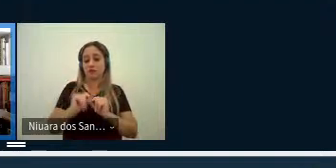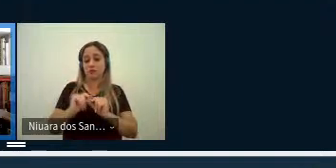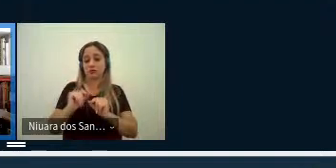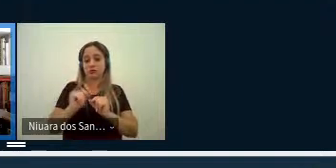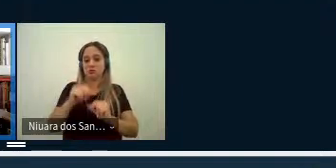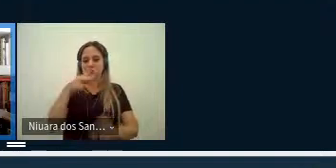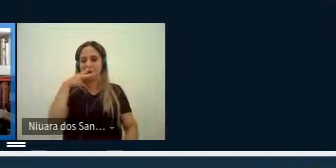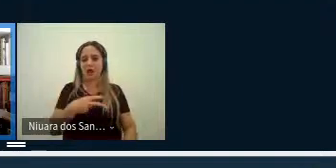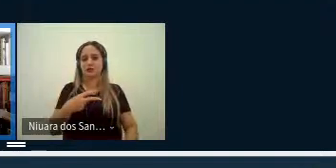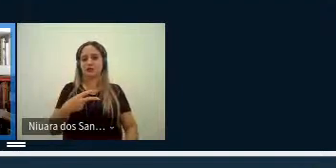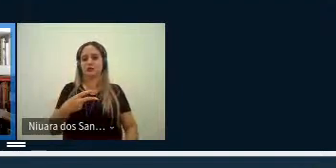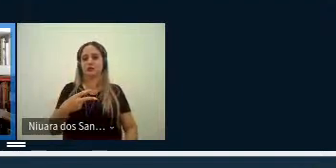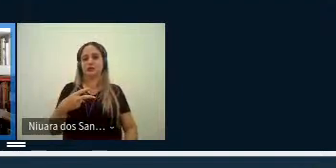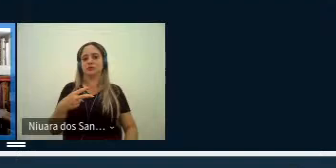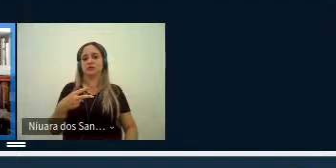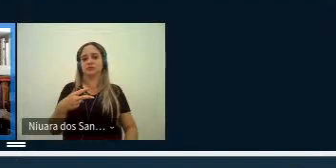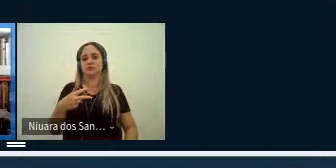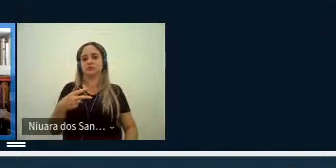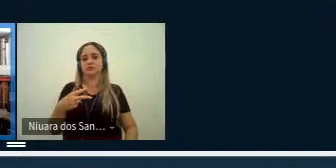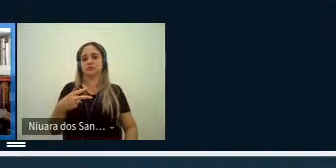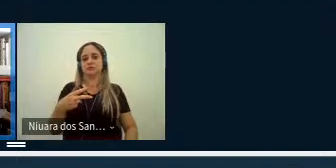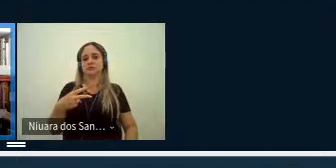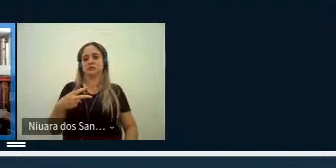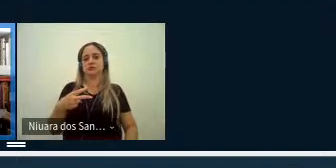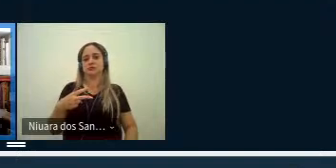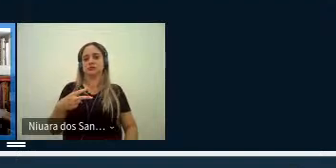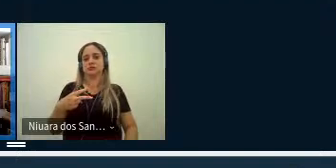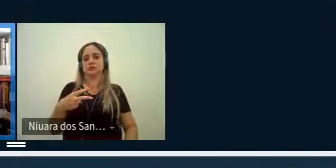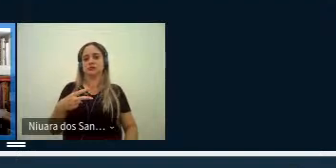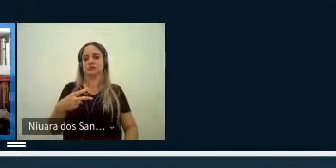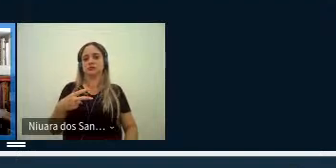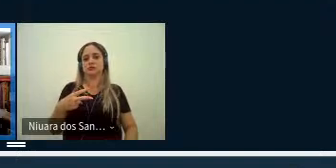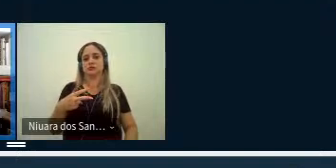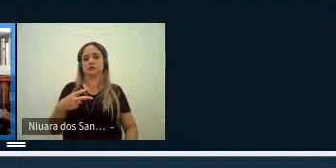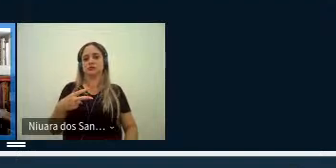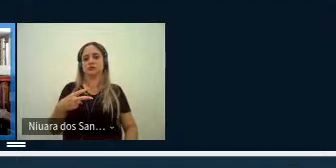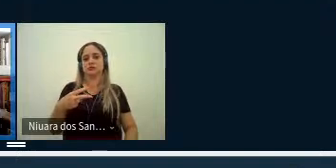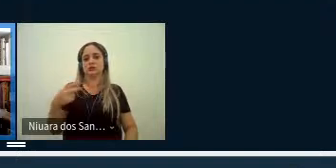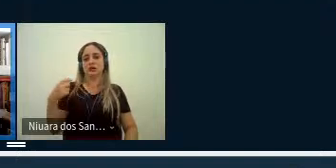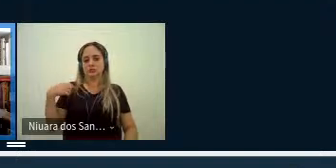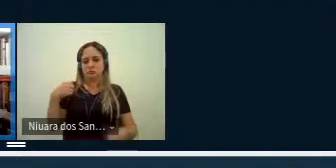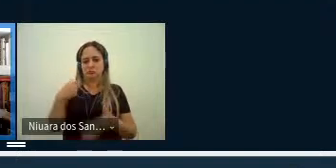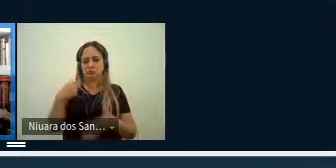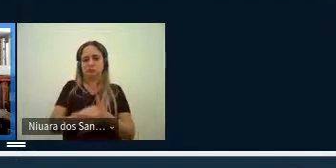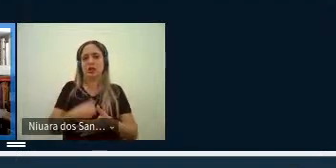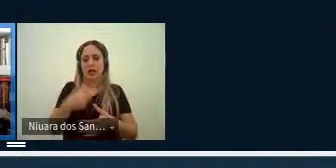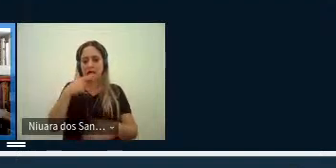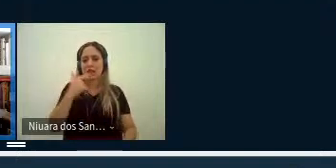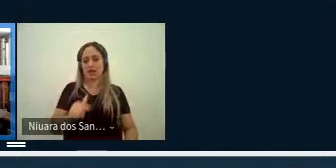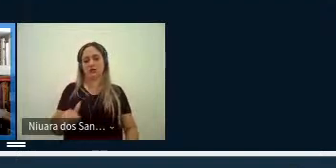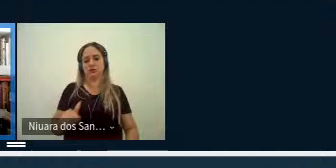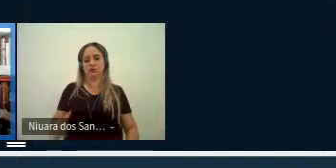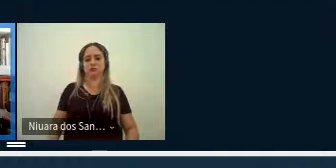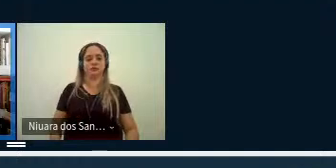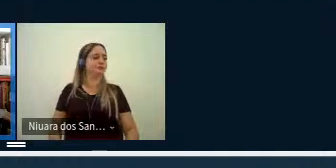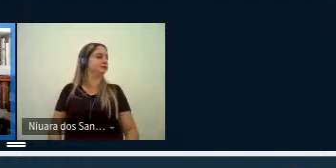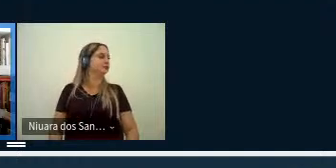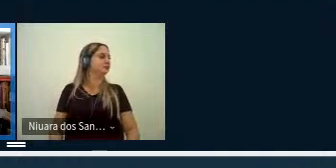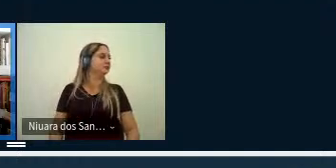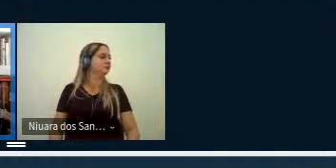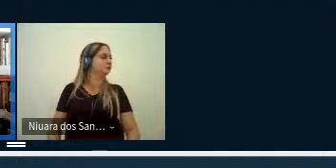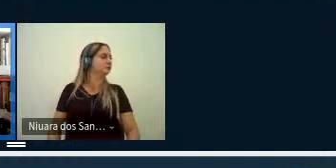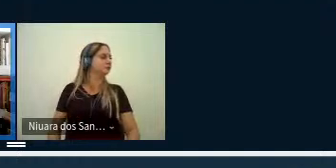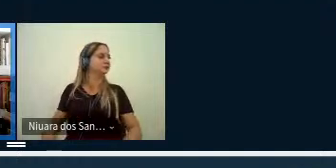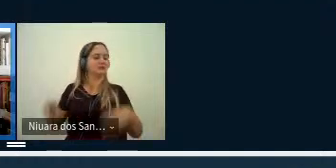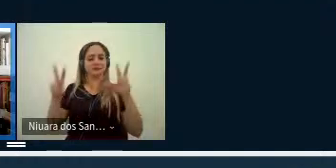né de atacar direita elas assumiam a posição radical de atacar a língua mesmo daí uma